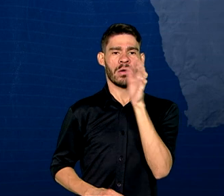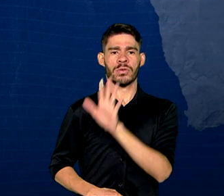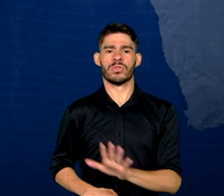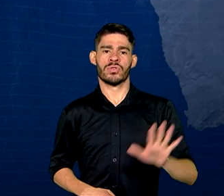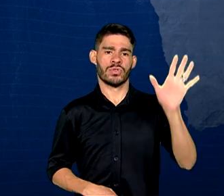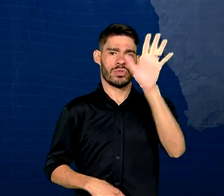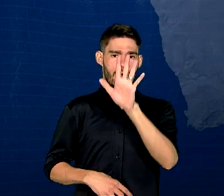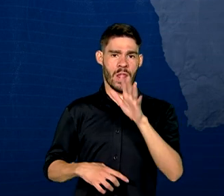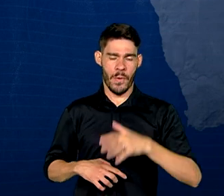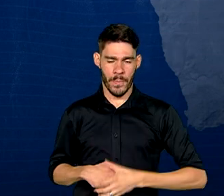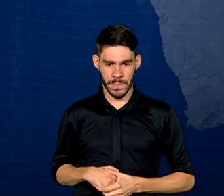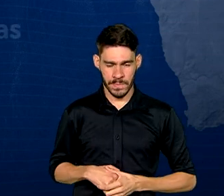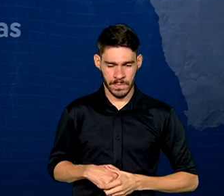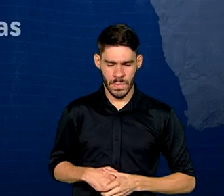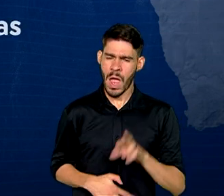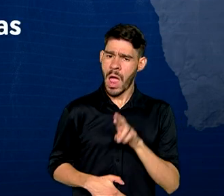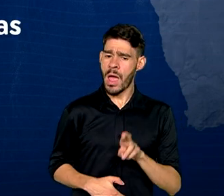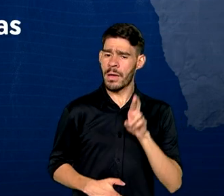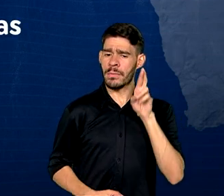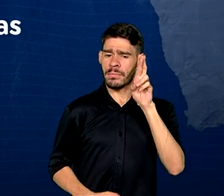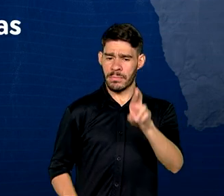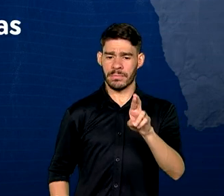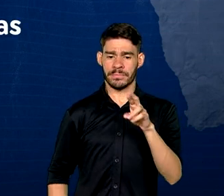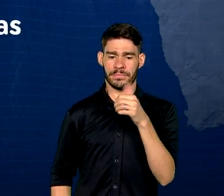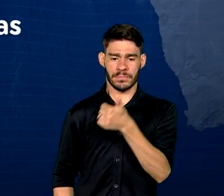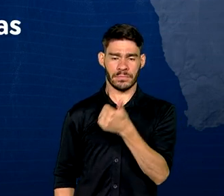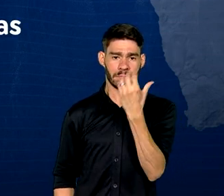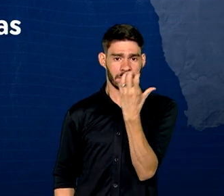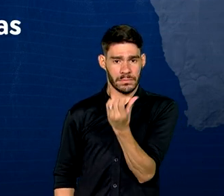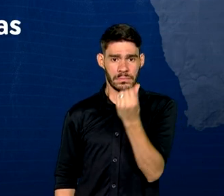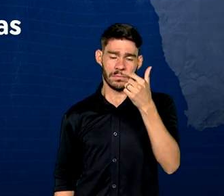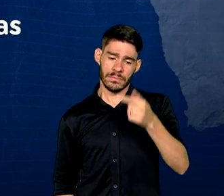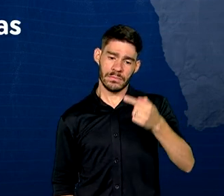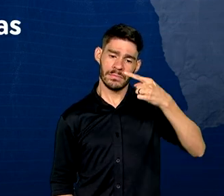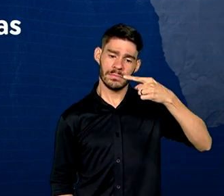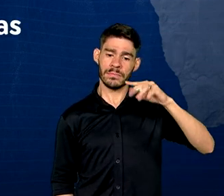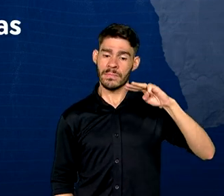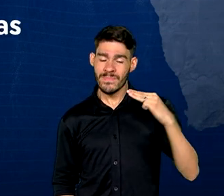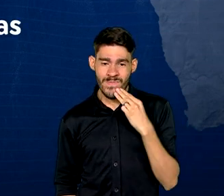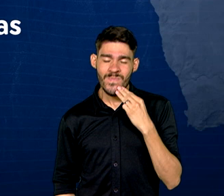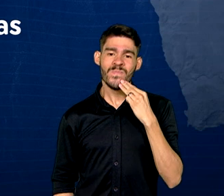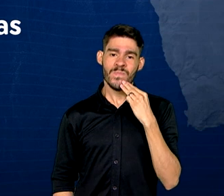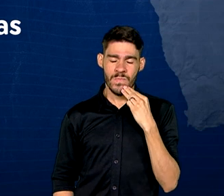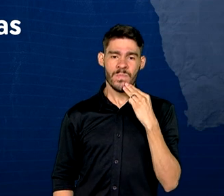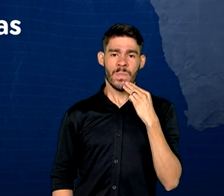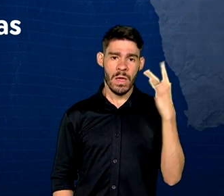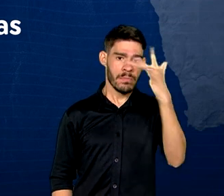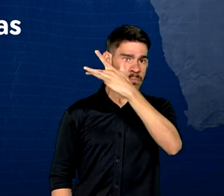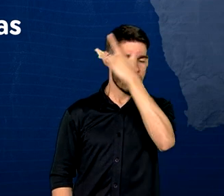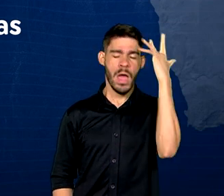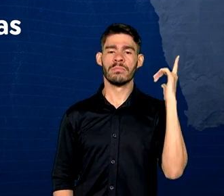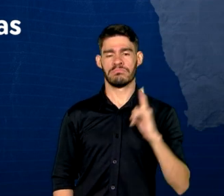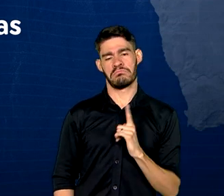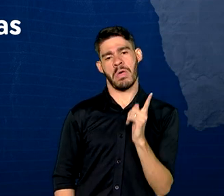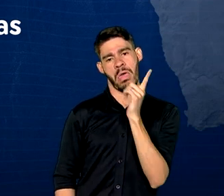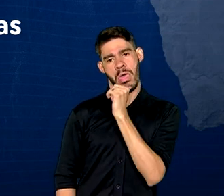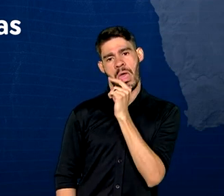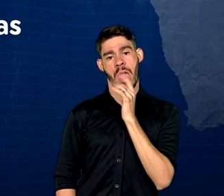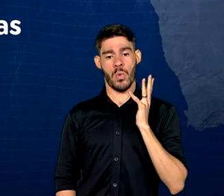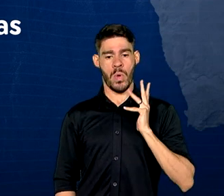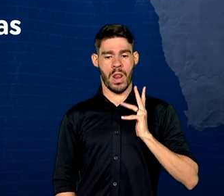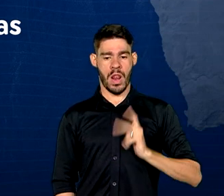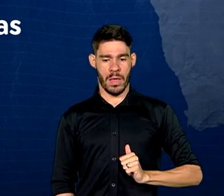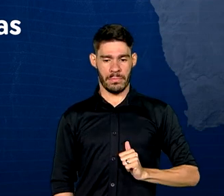de distribuição. Isso representa 167 milhões e meio de pessoas com água tratada.